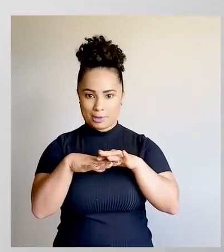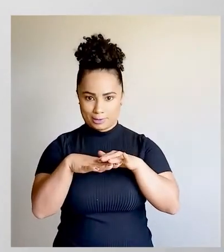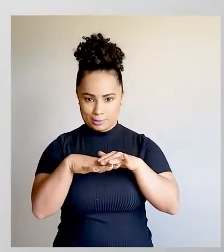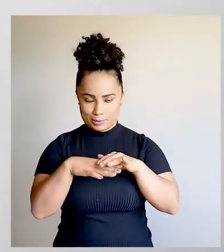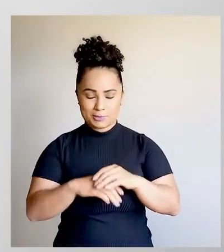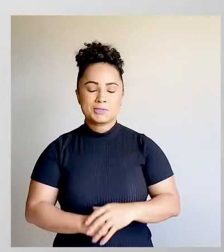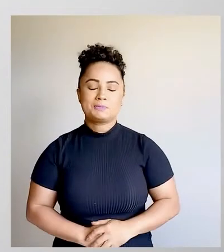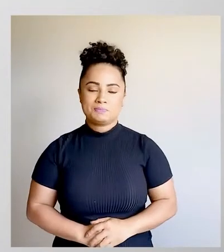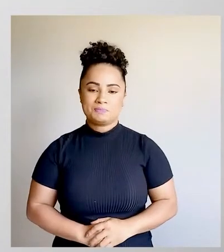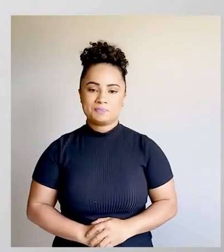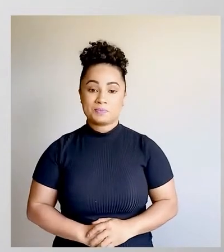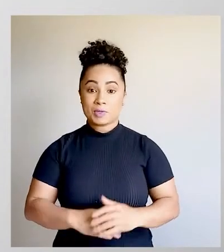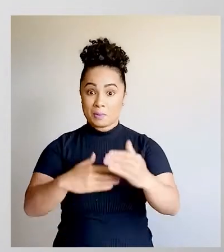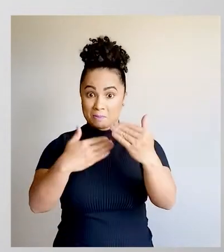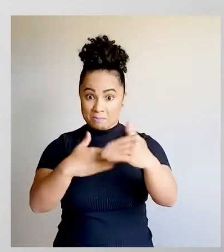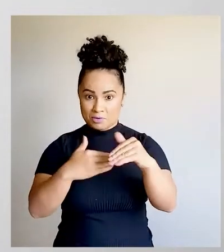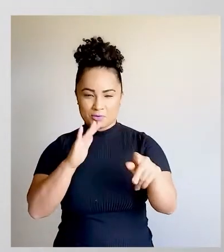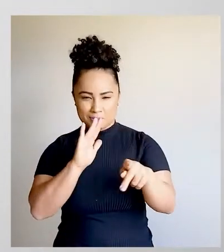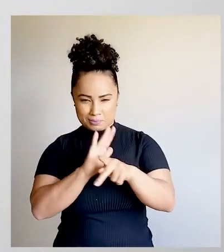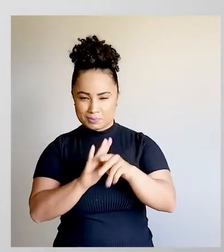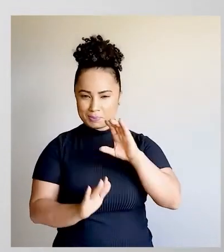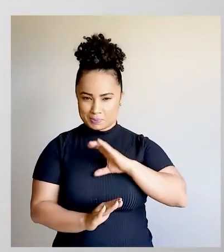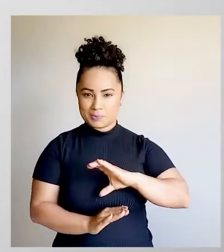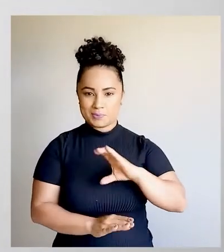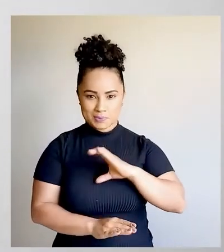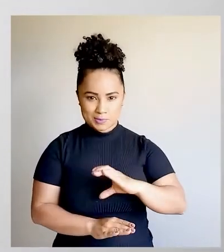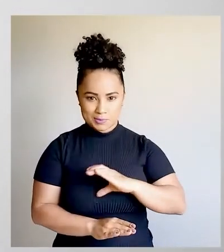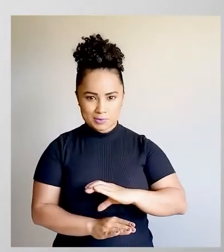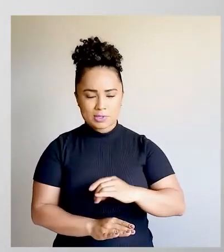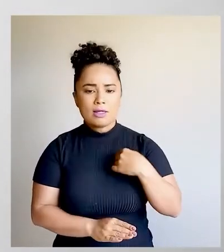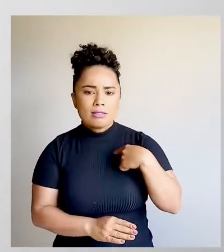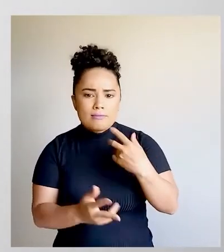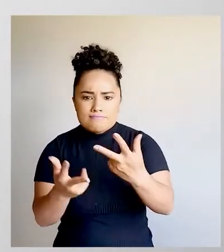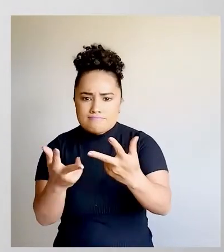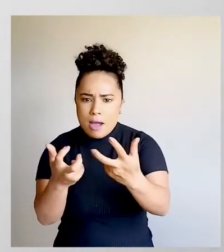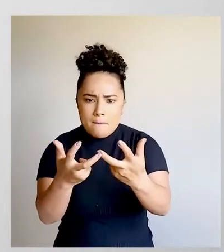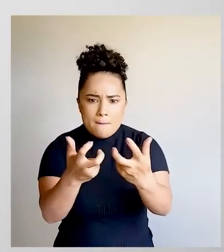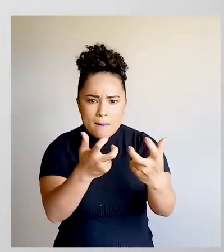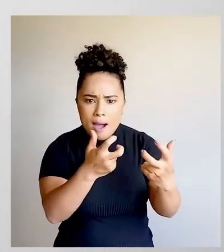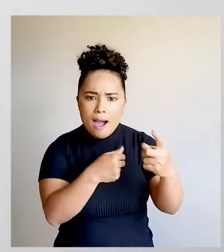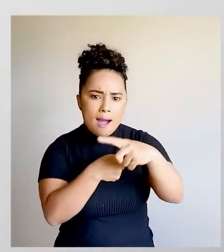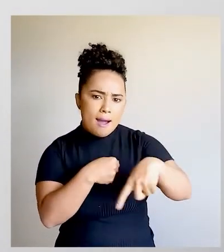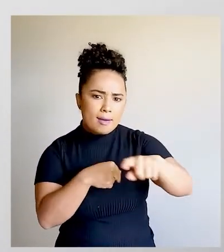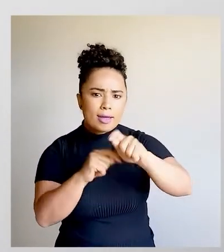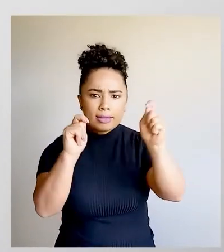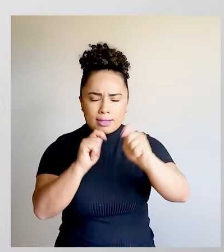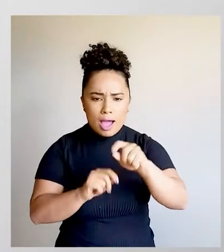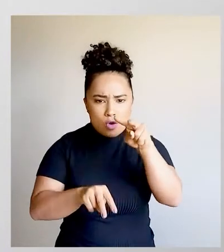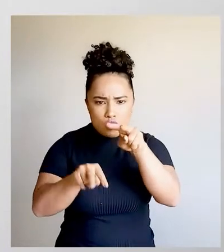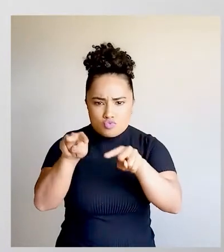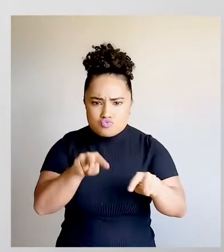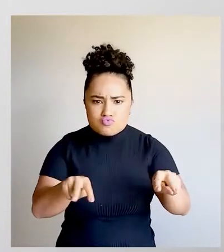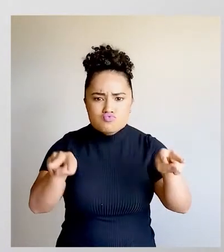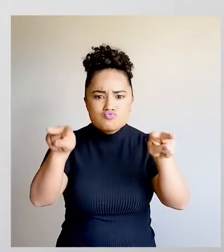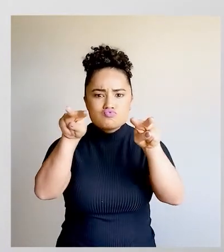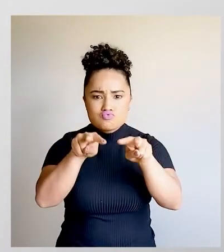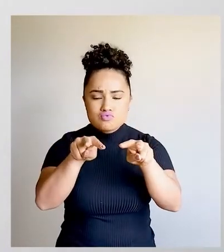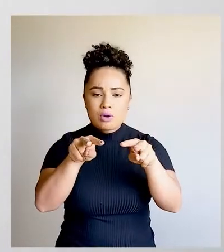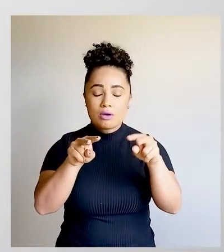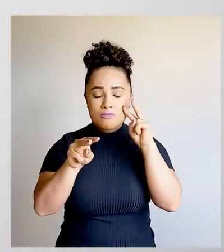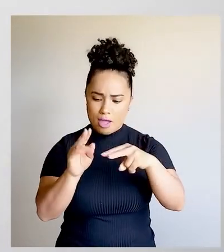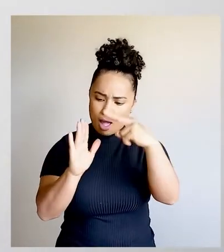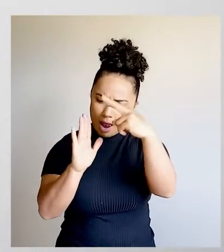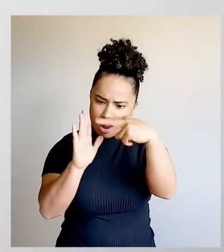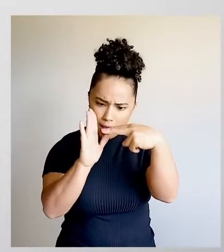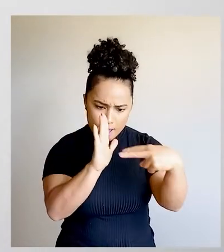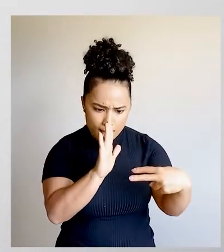Na avaliação de língua portuguesa, é medida a capacidade de leitura, interpretação